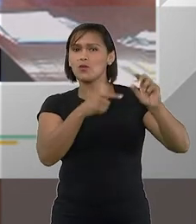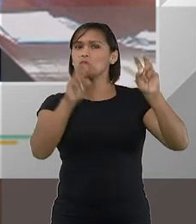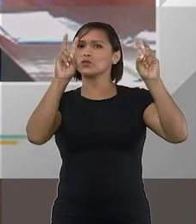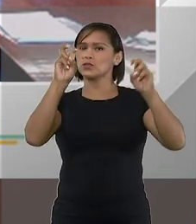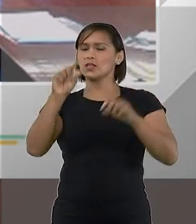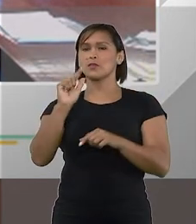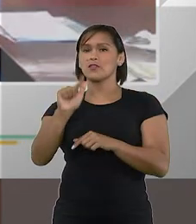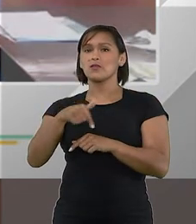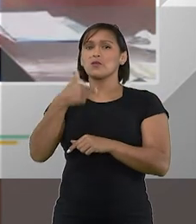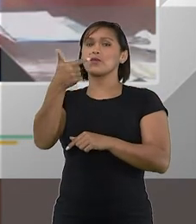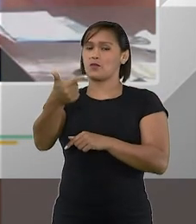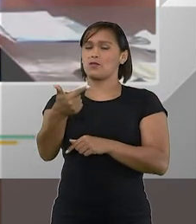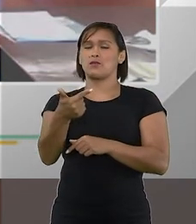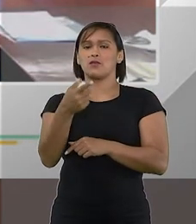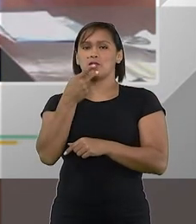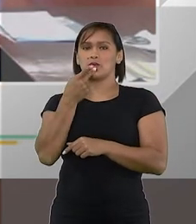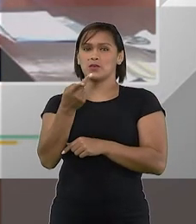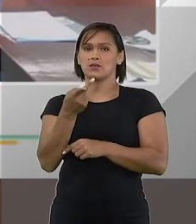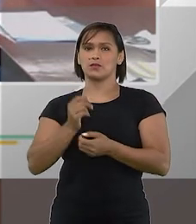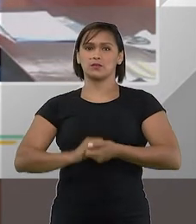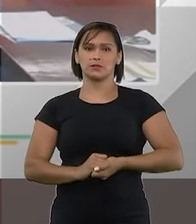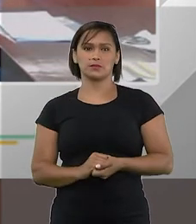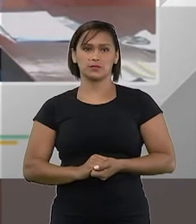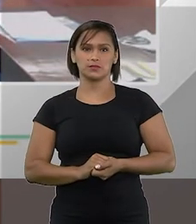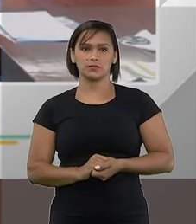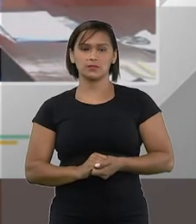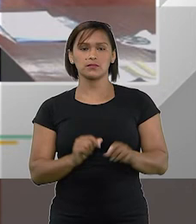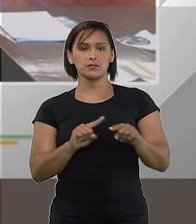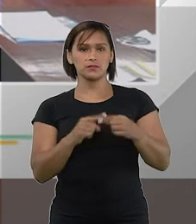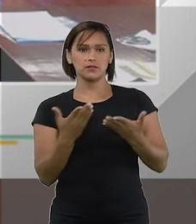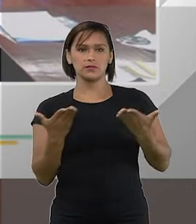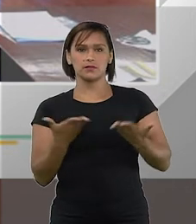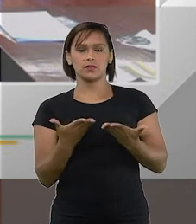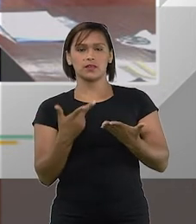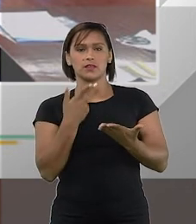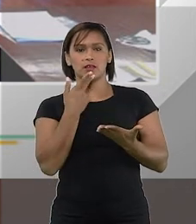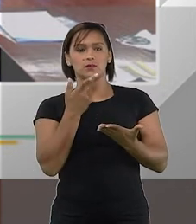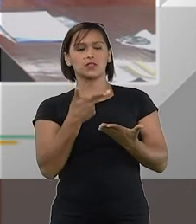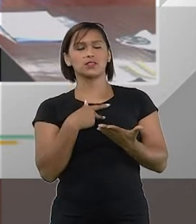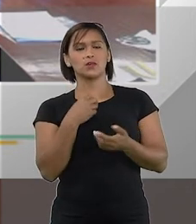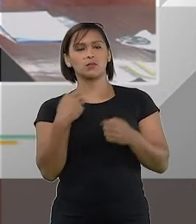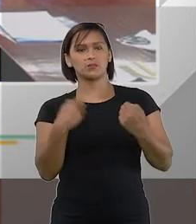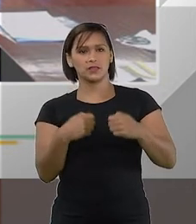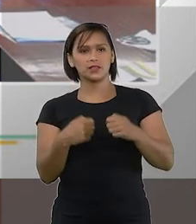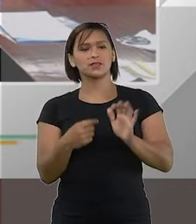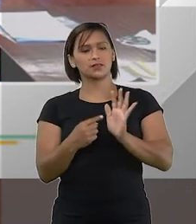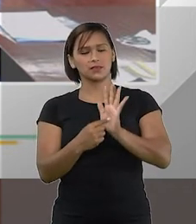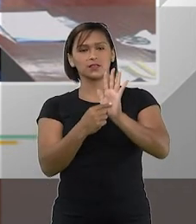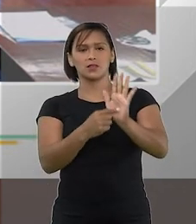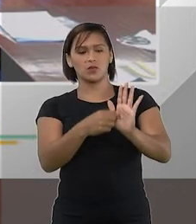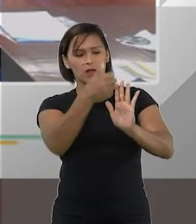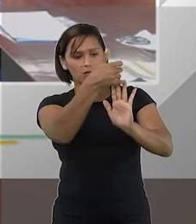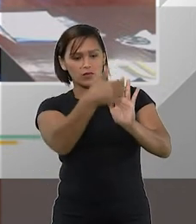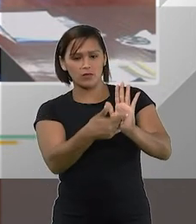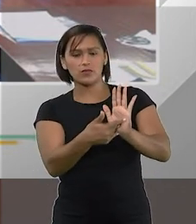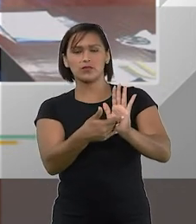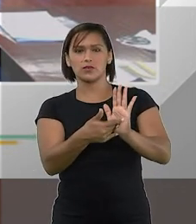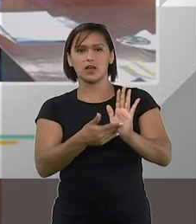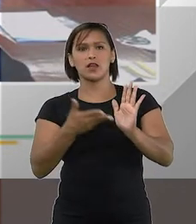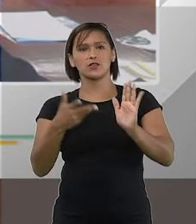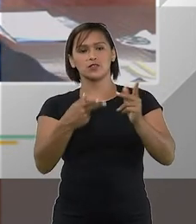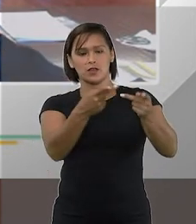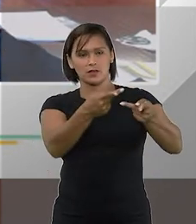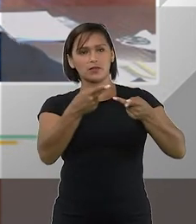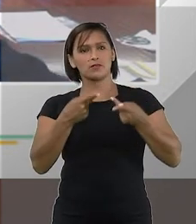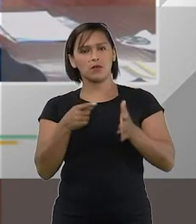outro assunto que fica por uma outra vez mas eu não poderei me furtar de trazer esses temas já que fui